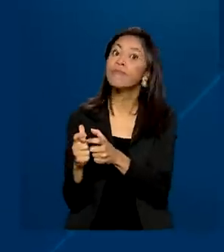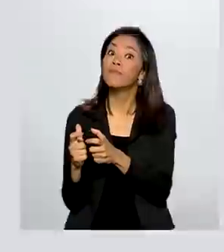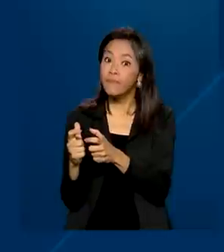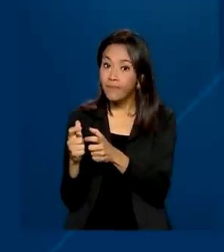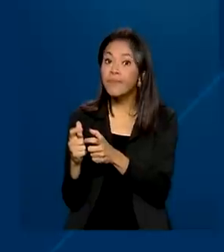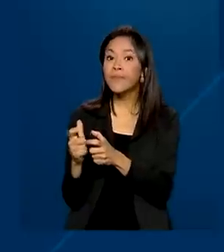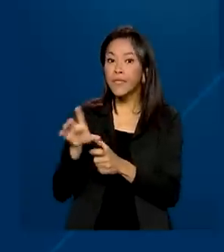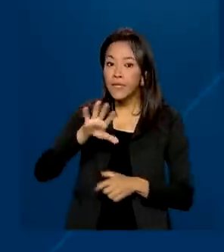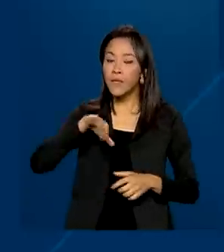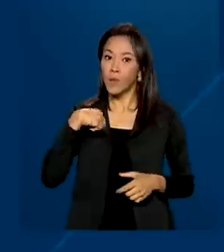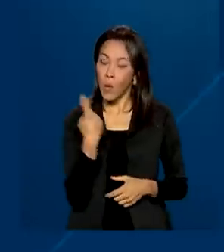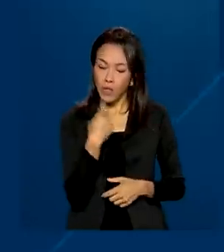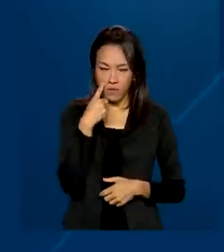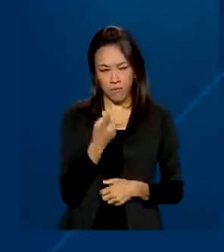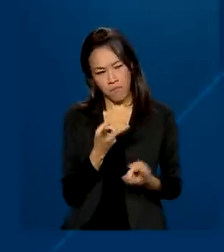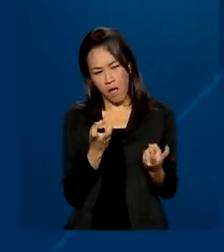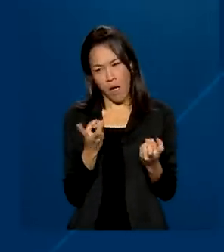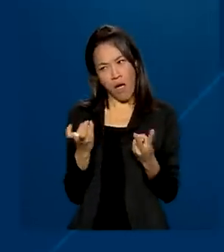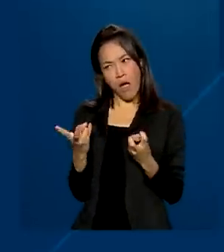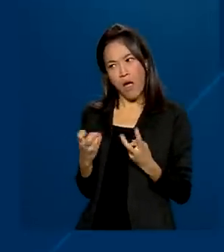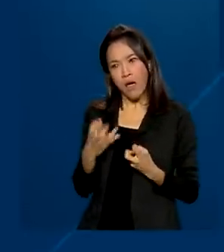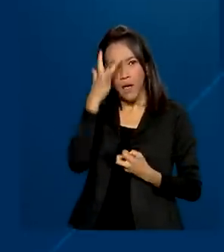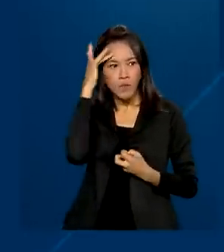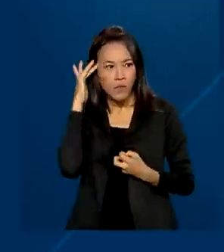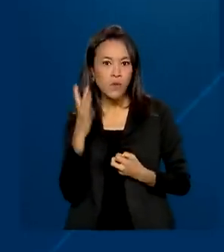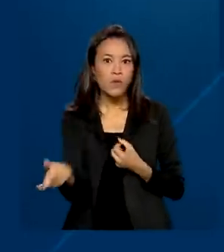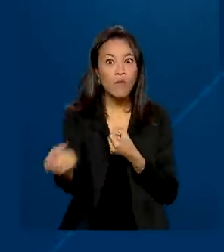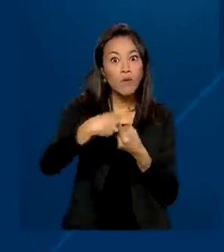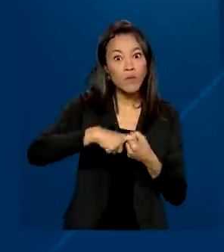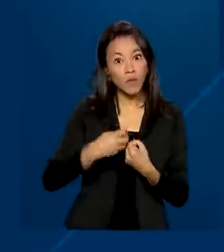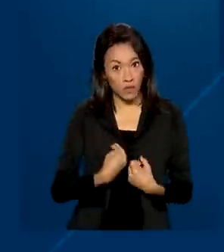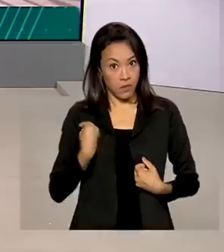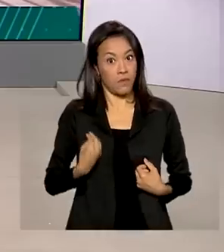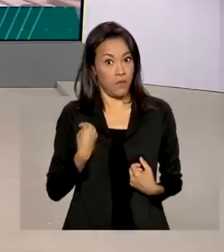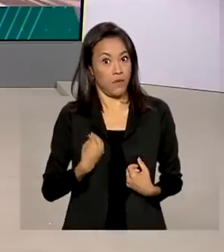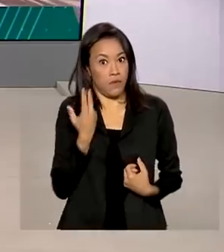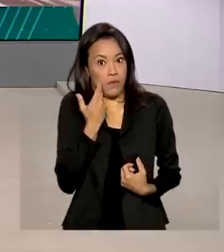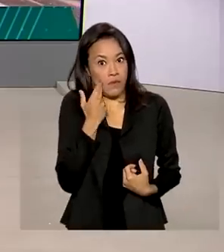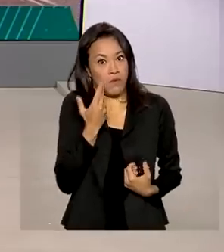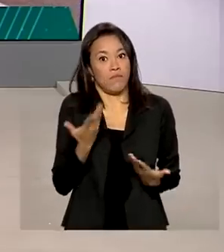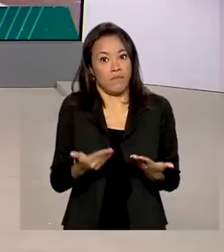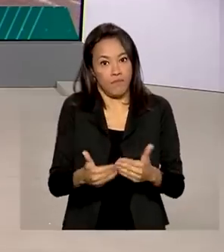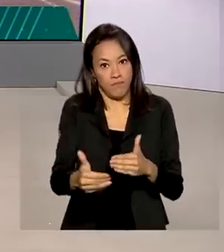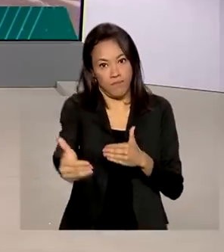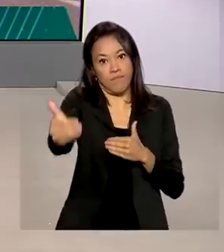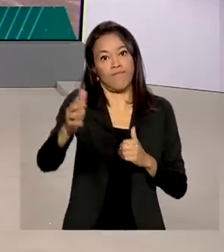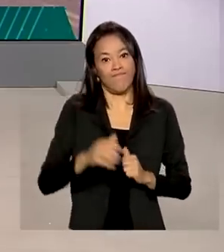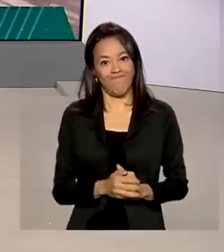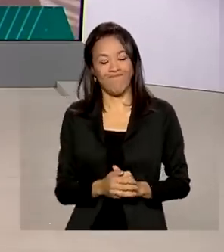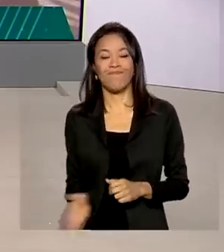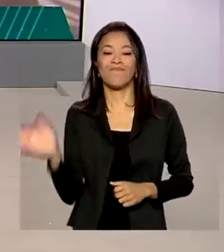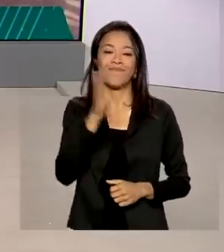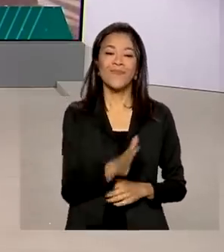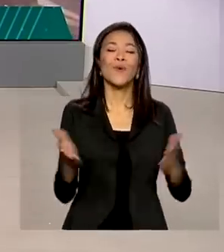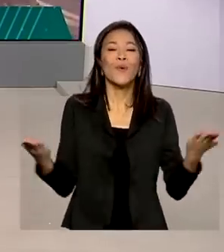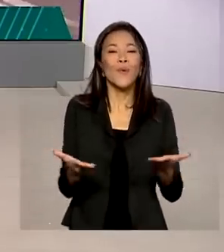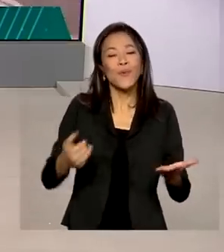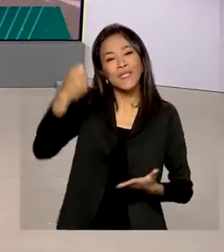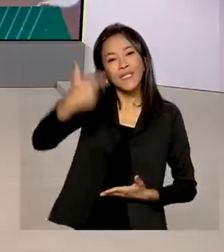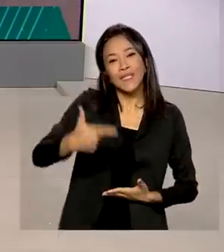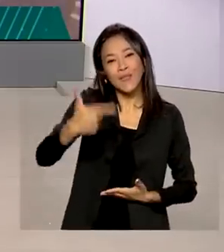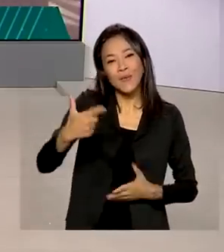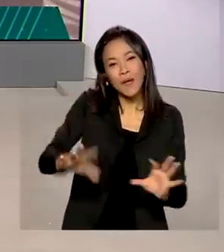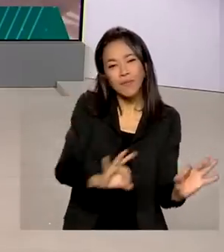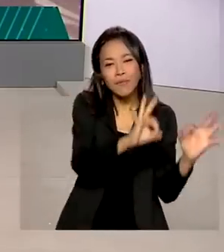A gente vê que as pessoas estão voltando à rotina. Hoje, na segunda reportagem especial